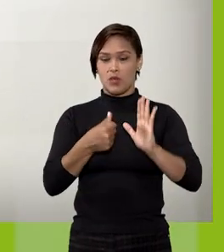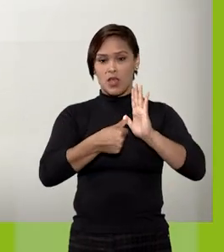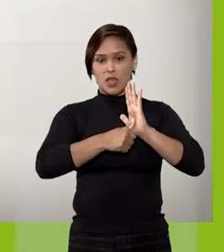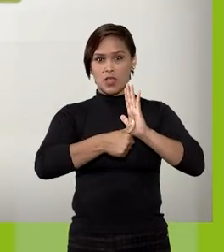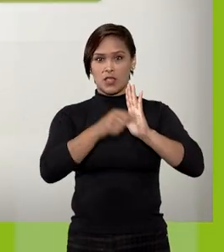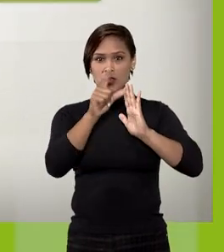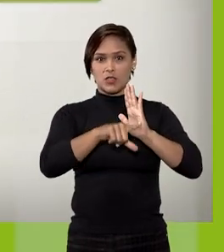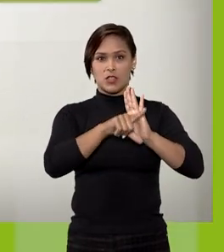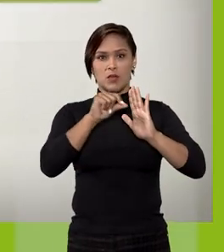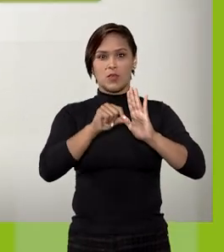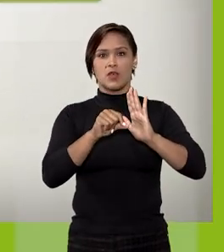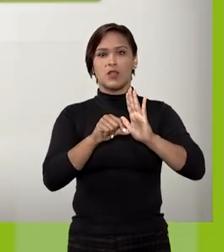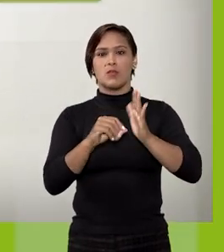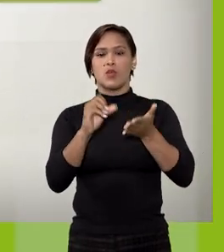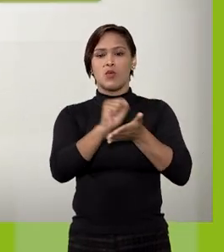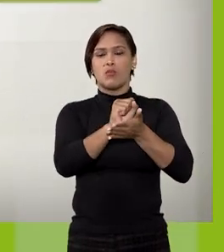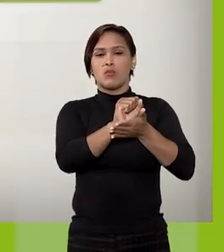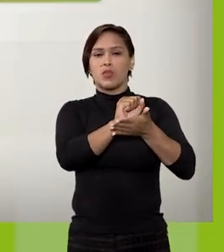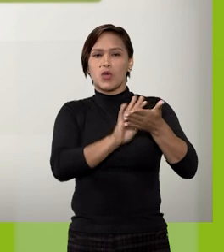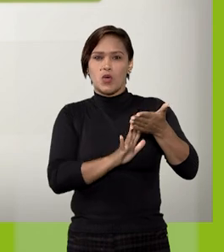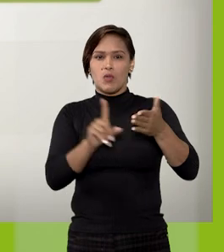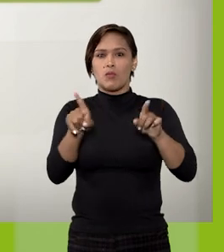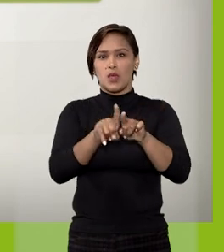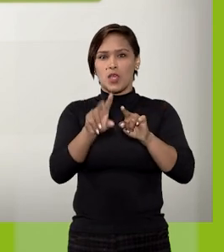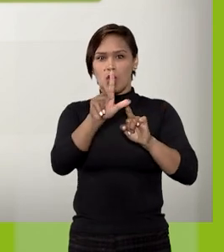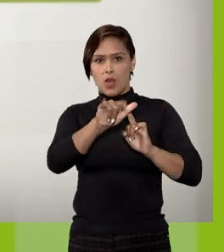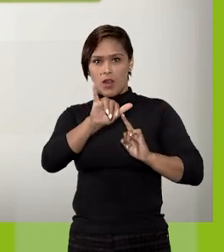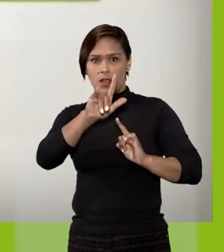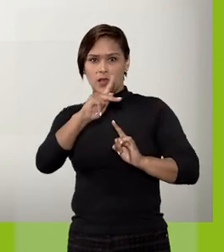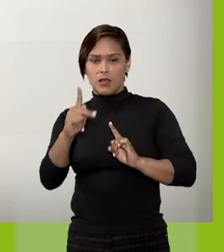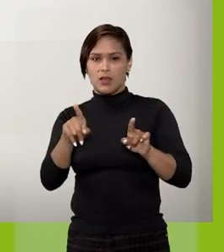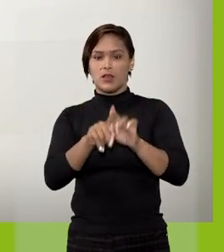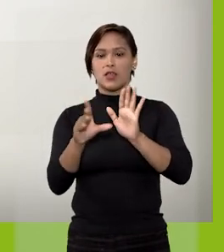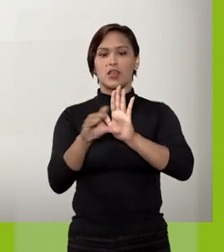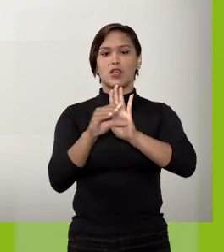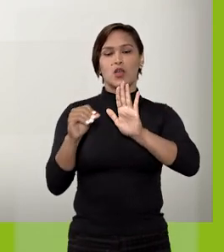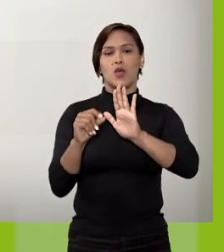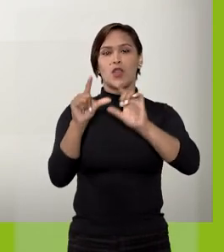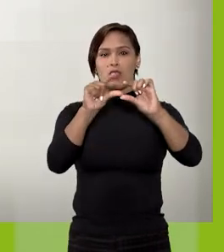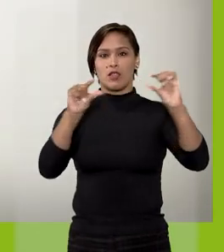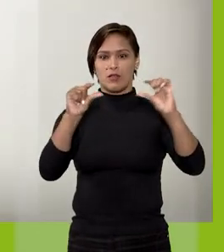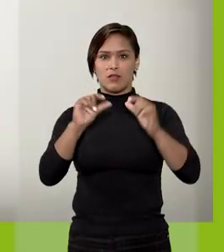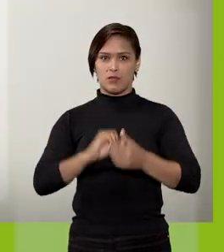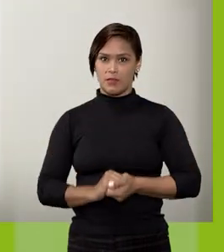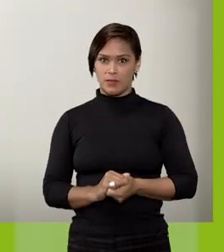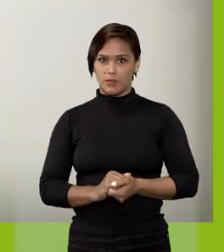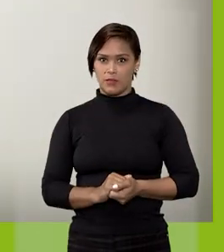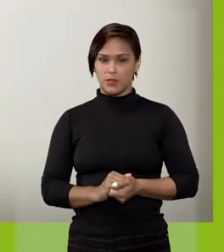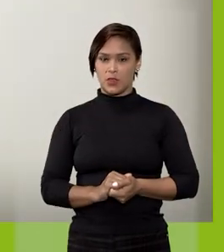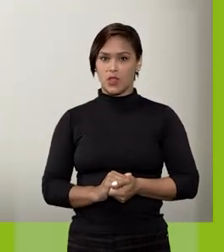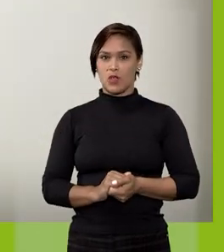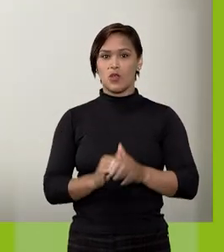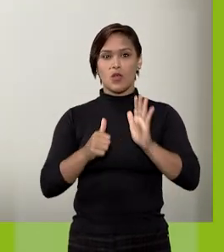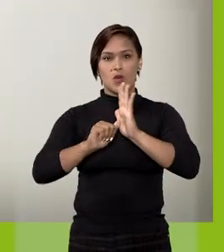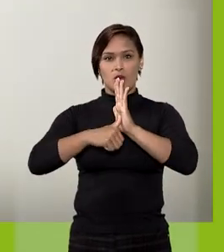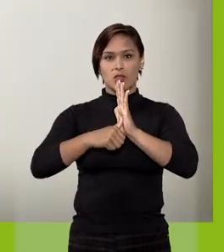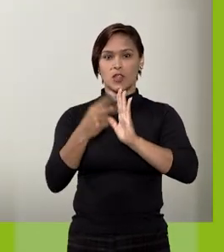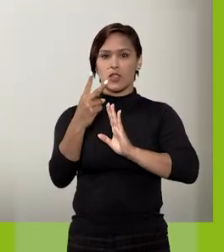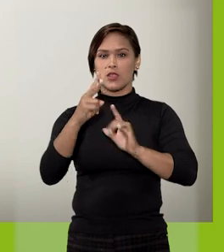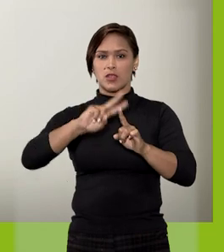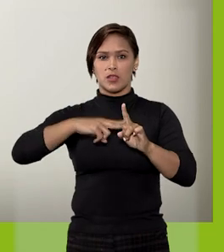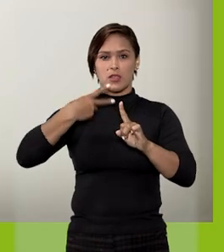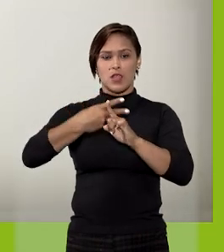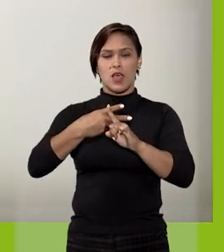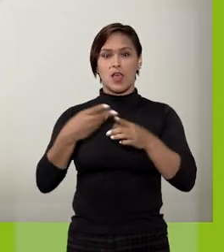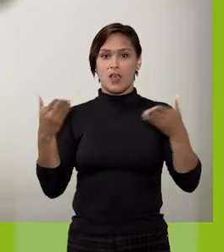sobre o link ou copie o endereço eletrônico da mensagem e cole no navegador. Com a autenticação em dois fatores